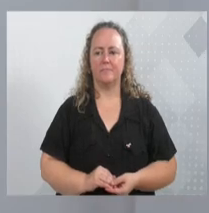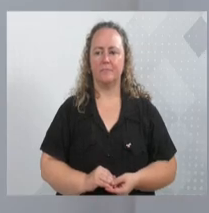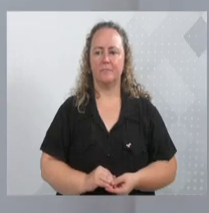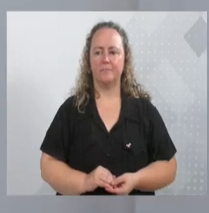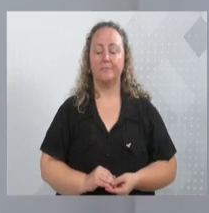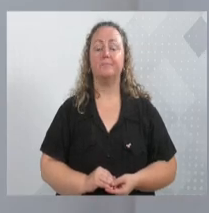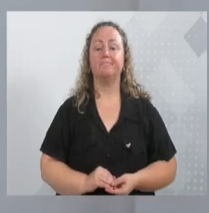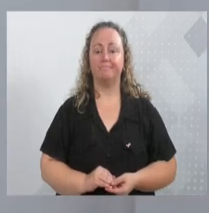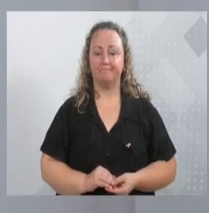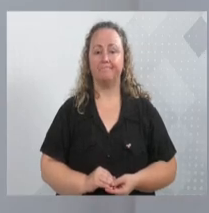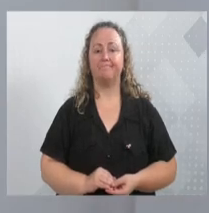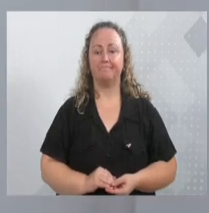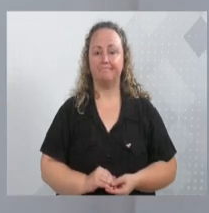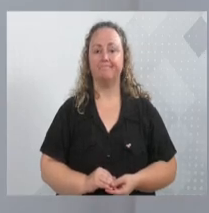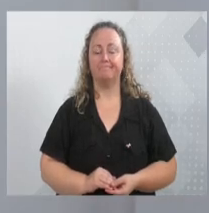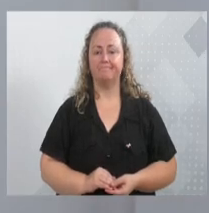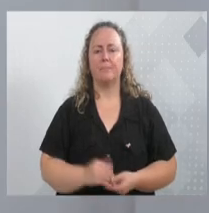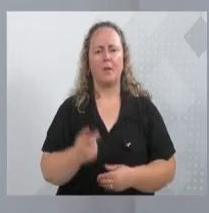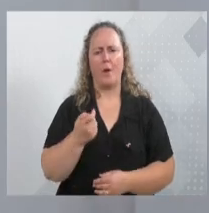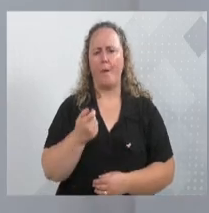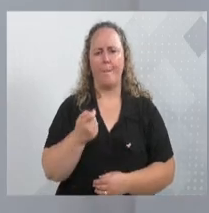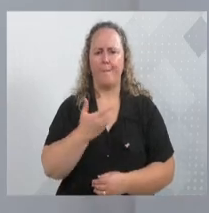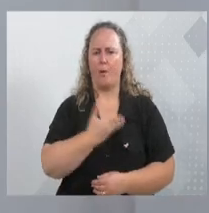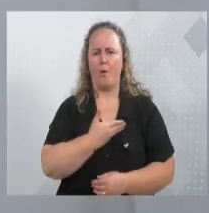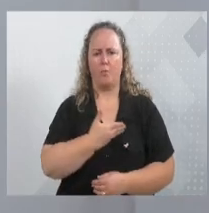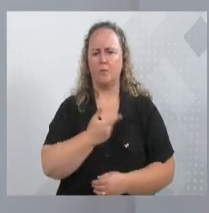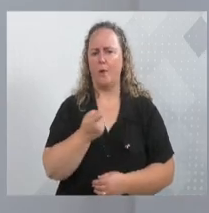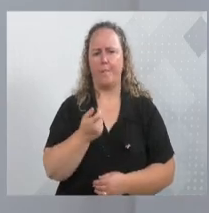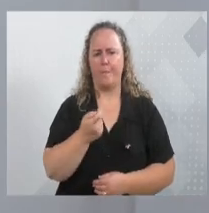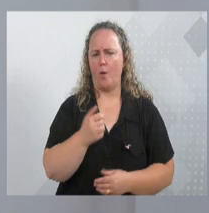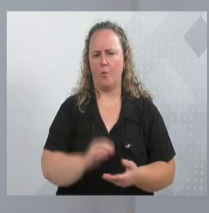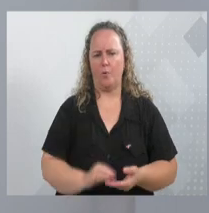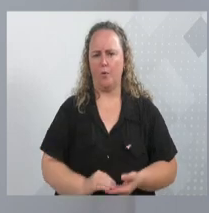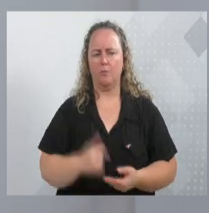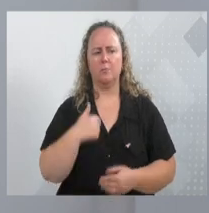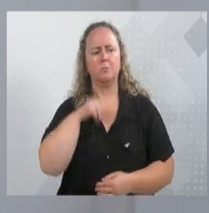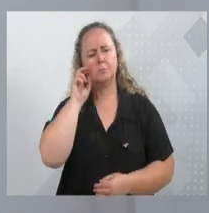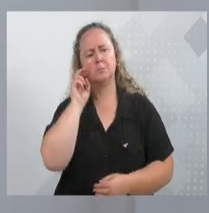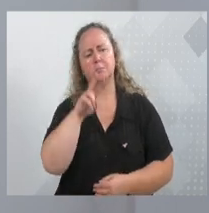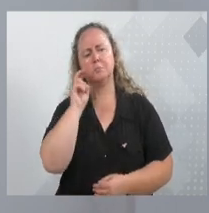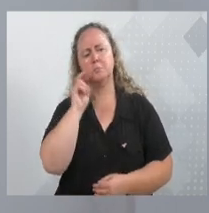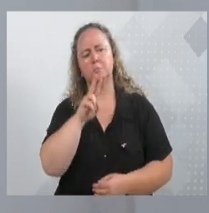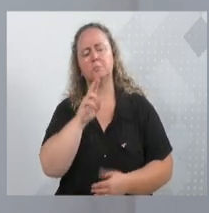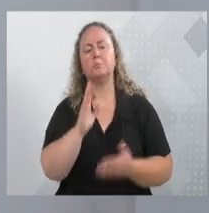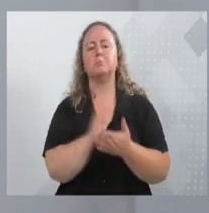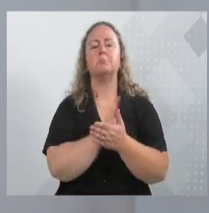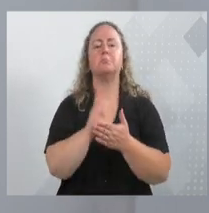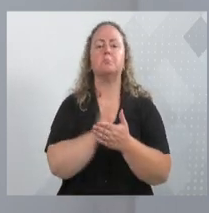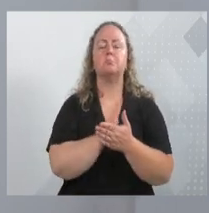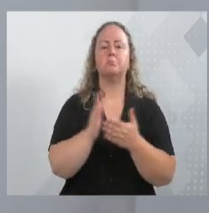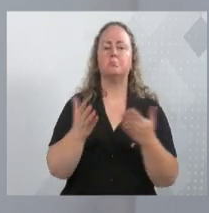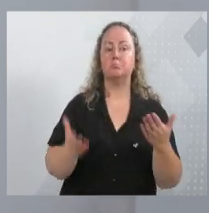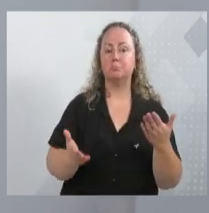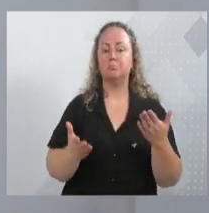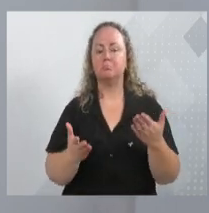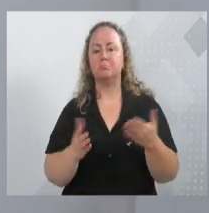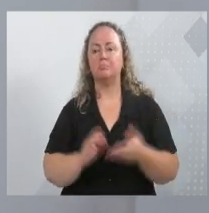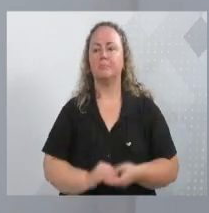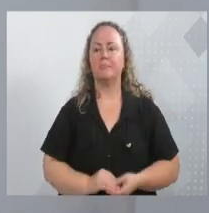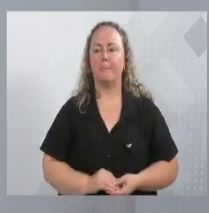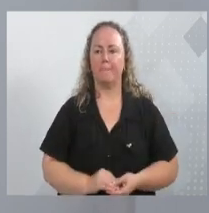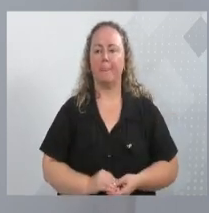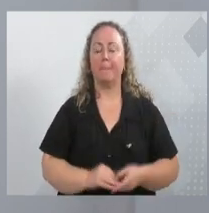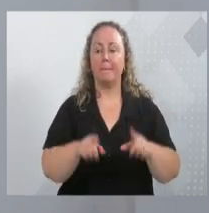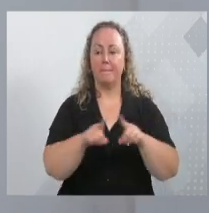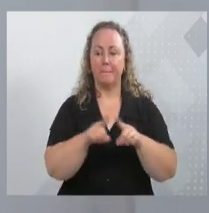Sabe por quê? Porque poucos colegas aqui eu vi, alguns colegas eu vi quando eu andei pelas ruas, enfim, a gente acabou correndo, mas